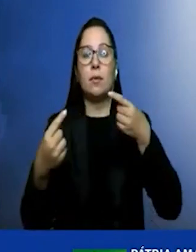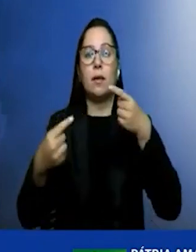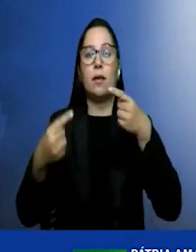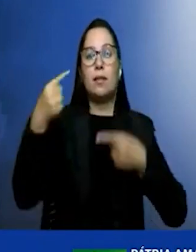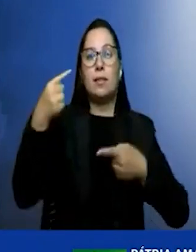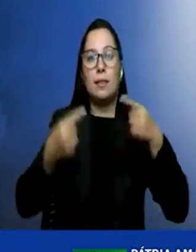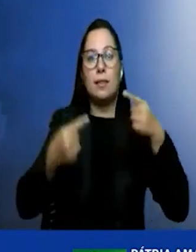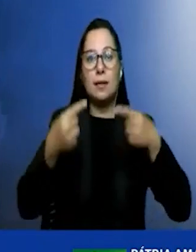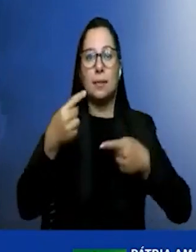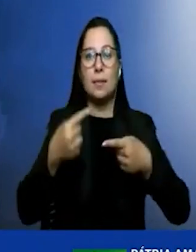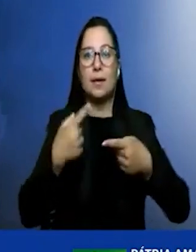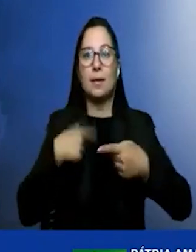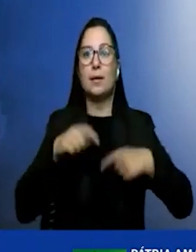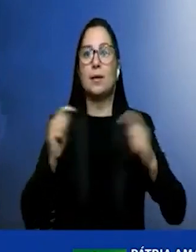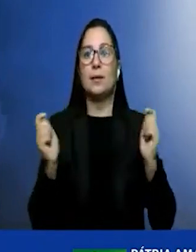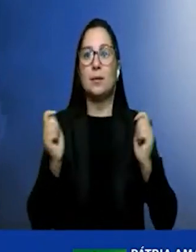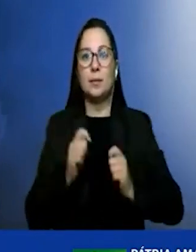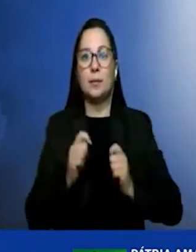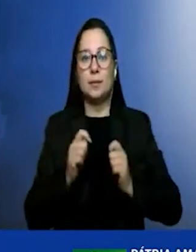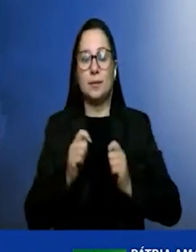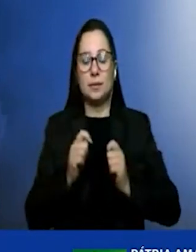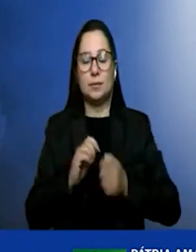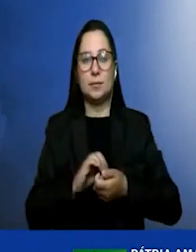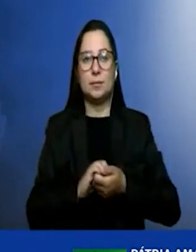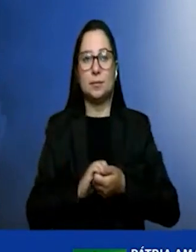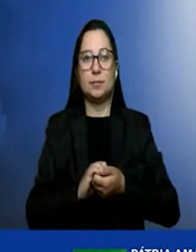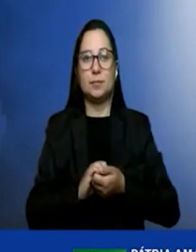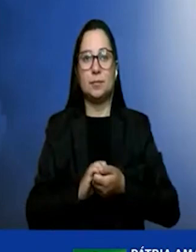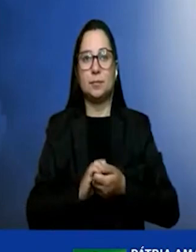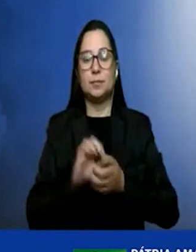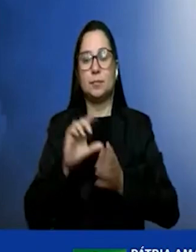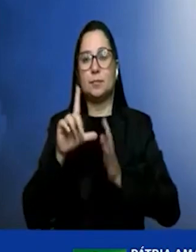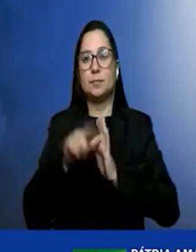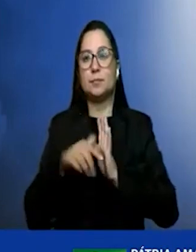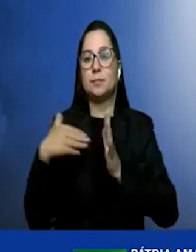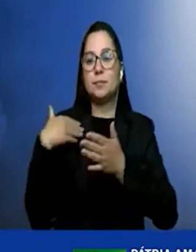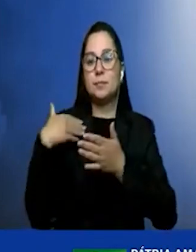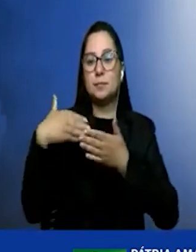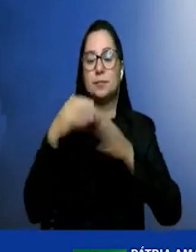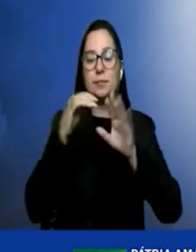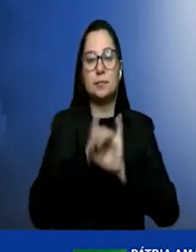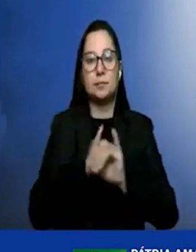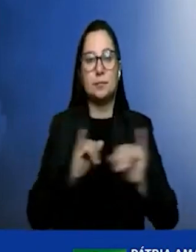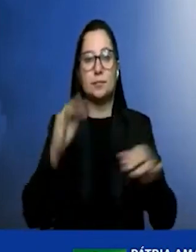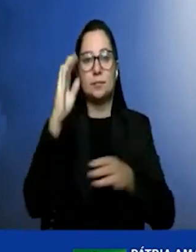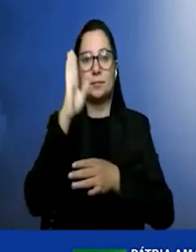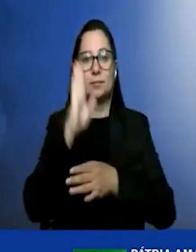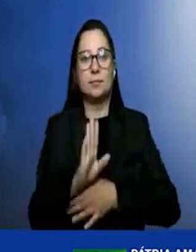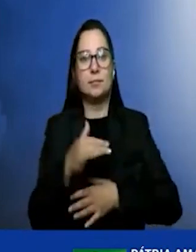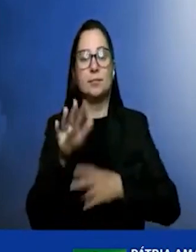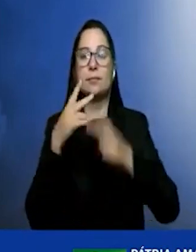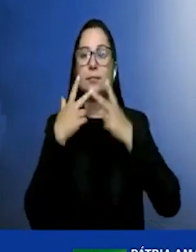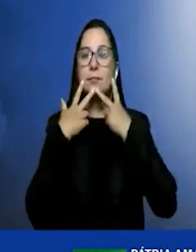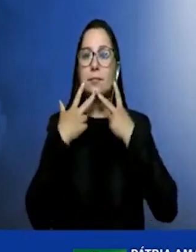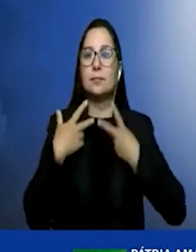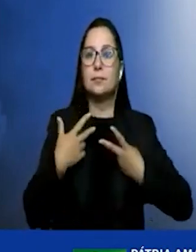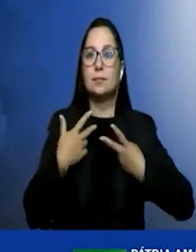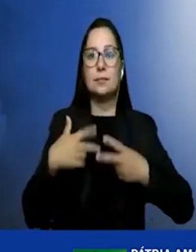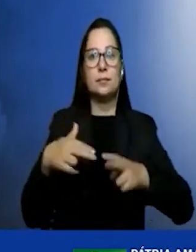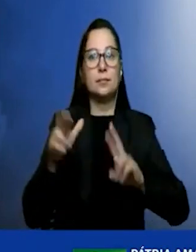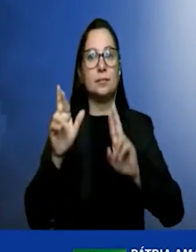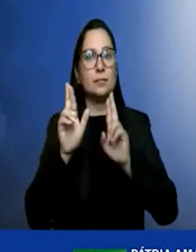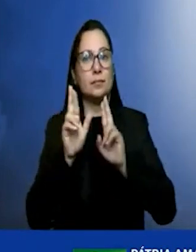gente possa sair daqui um pouco mais inspirado e levando para o Brasil mais novidades, mais esperanças e,